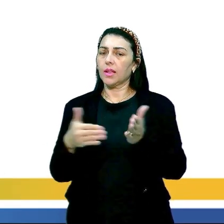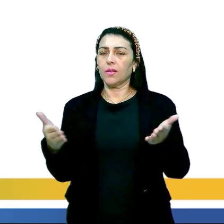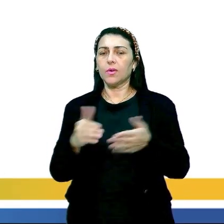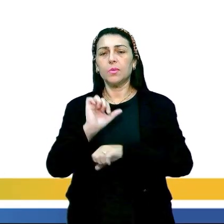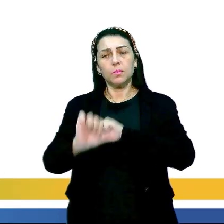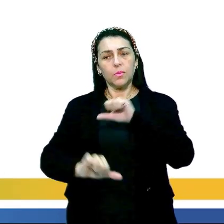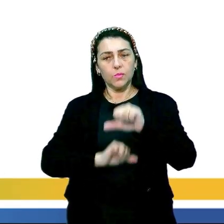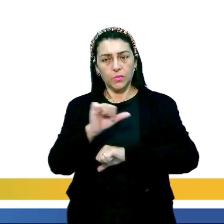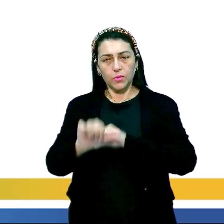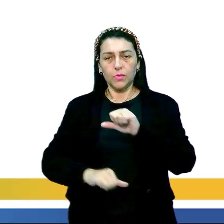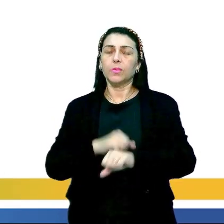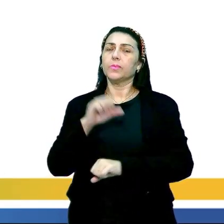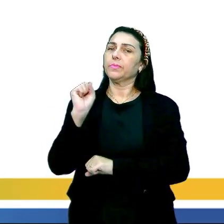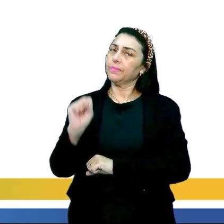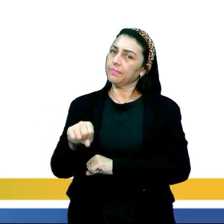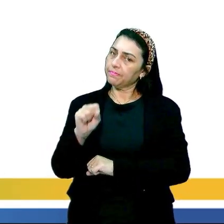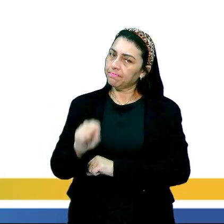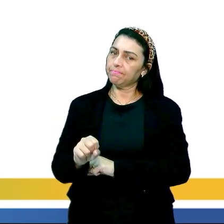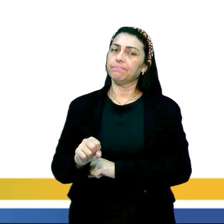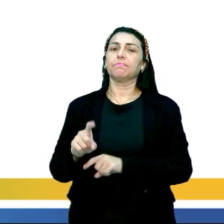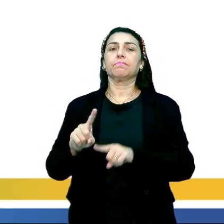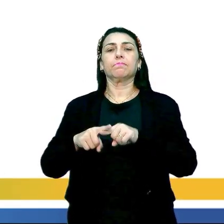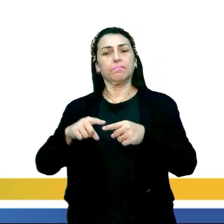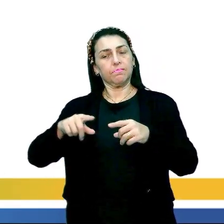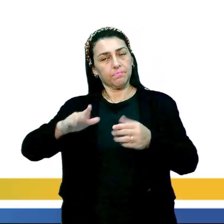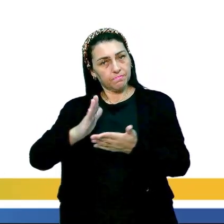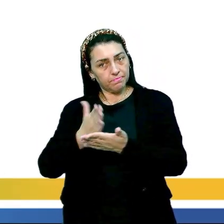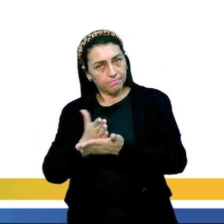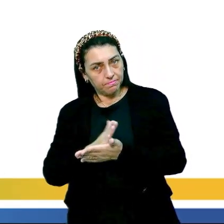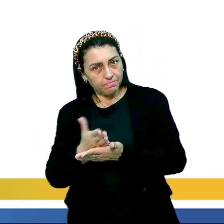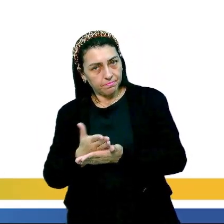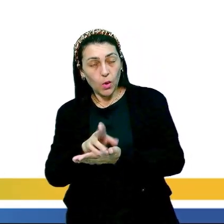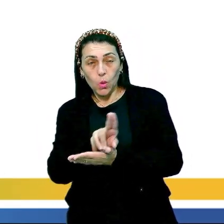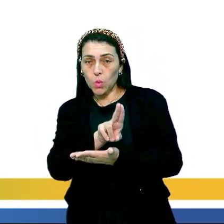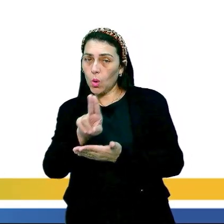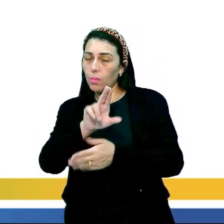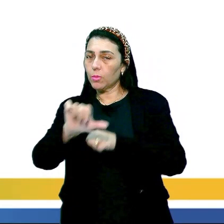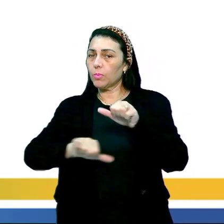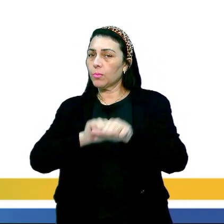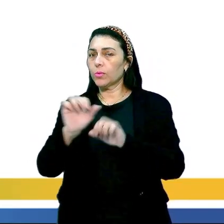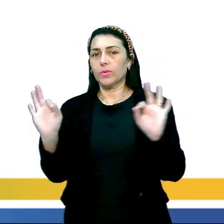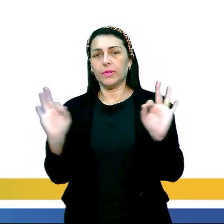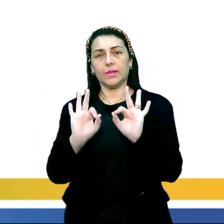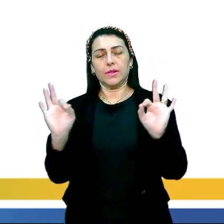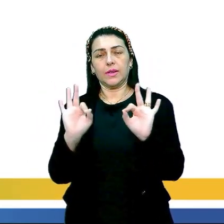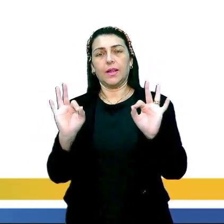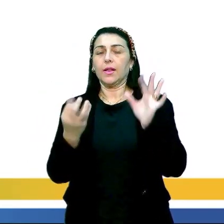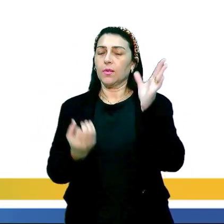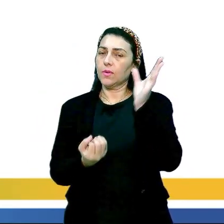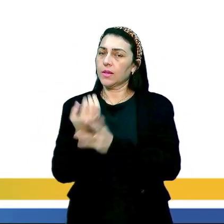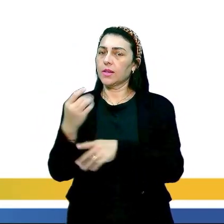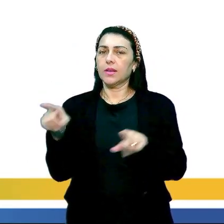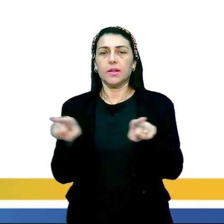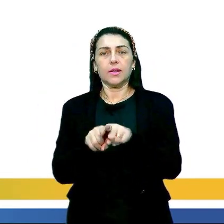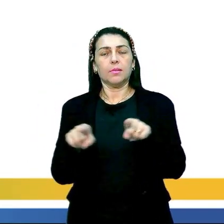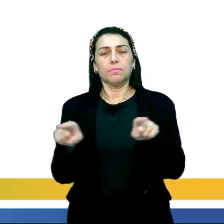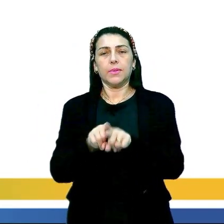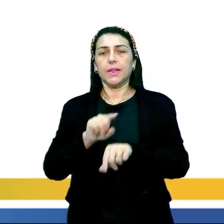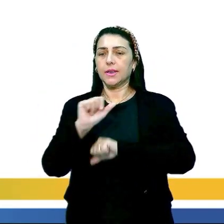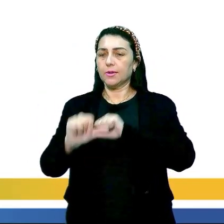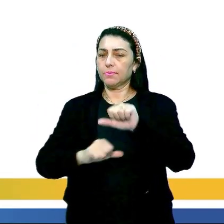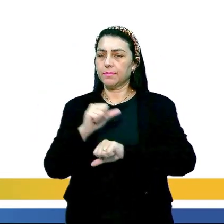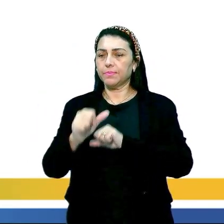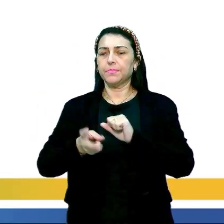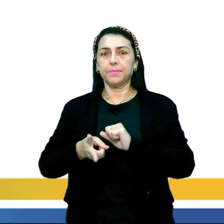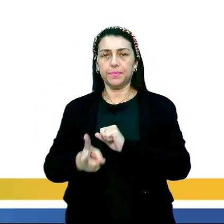a dança, mudou a dinâmica, até sim, mas ele não mudou o nome, ele não mudou a sua origem, né? Ele ainda continua